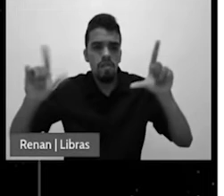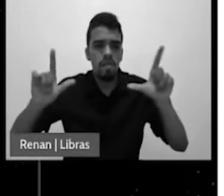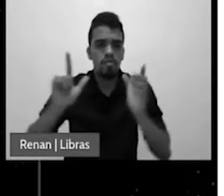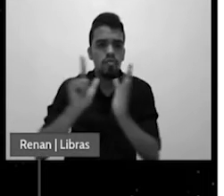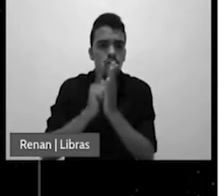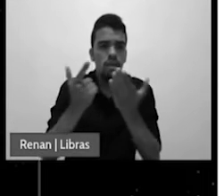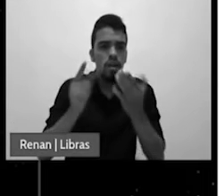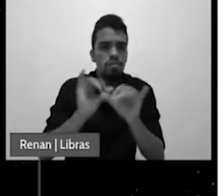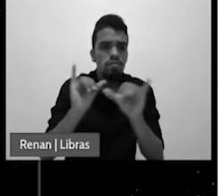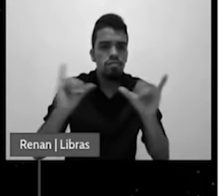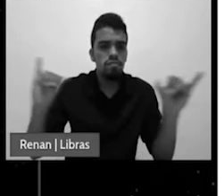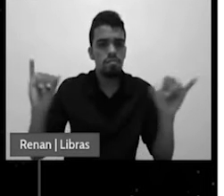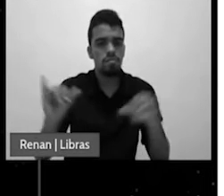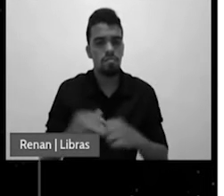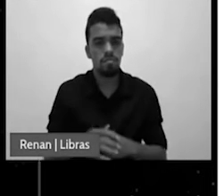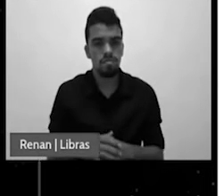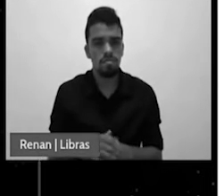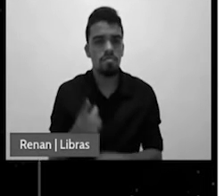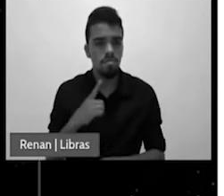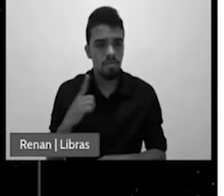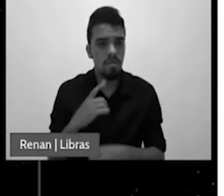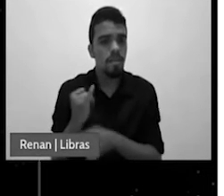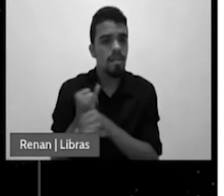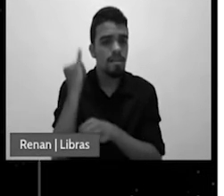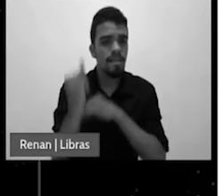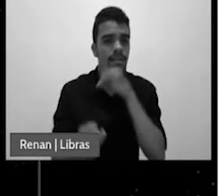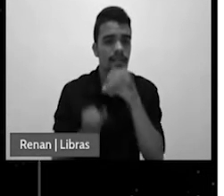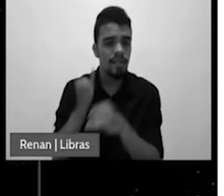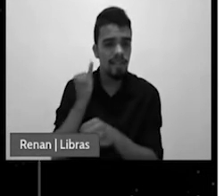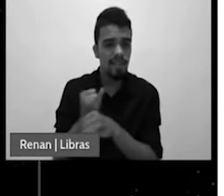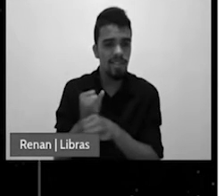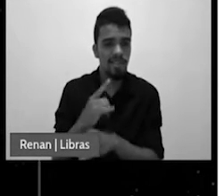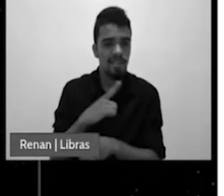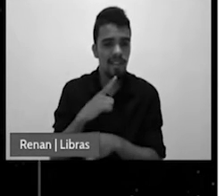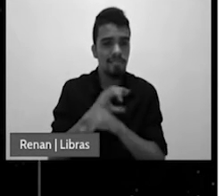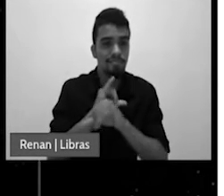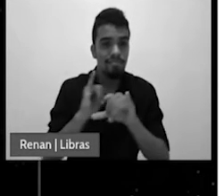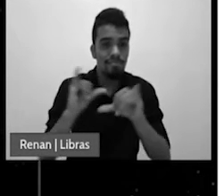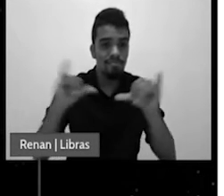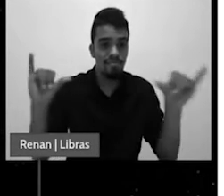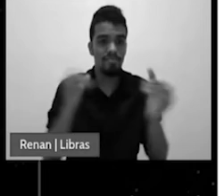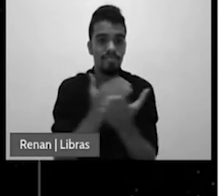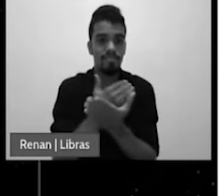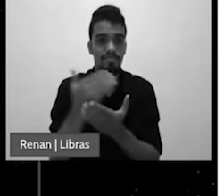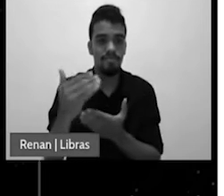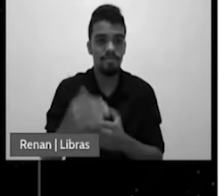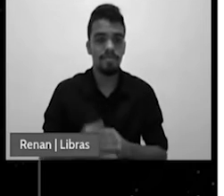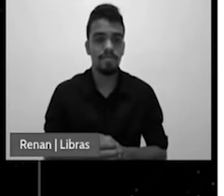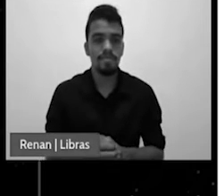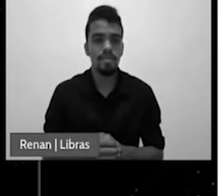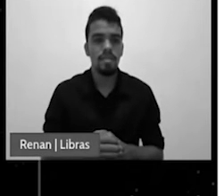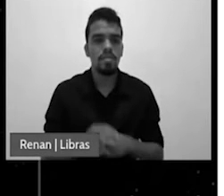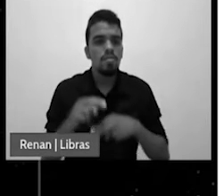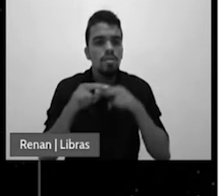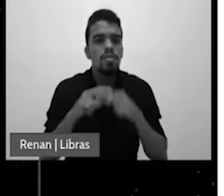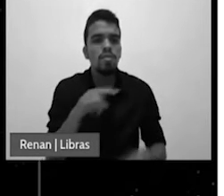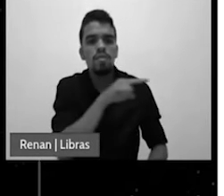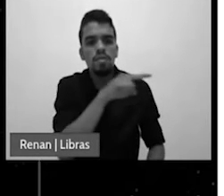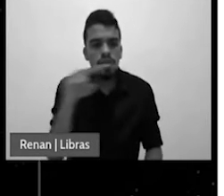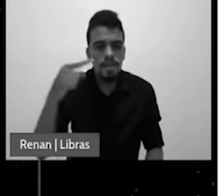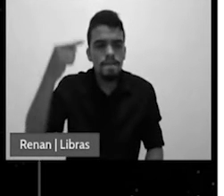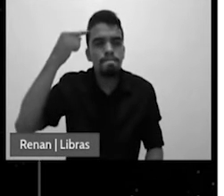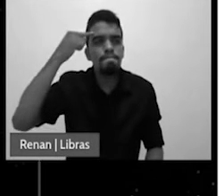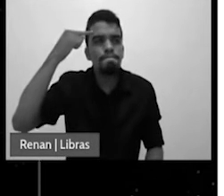os primeiros sinais disso na internet então quando é que você deve pensar em